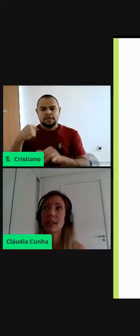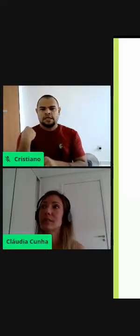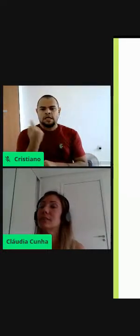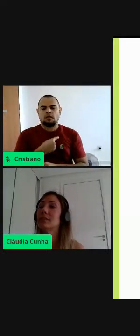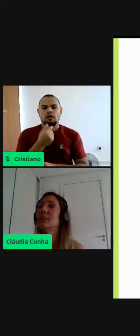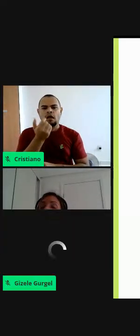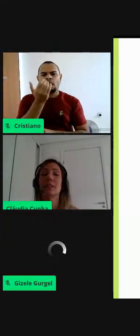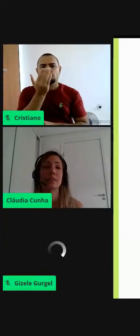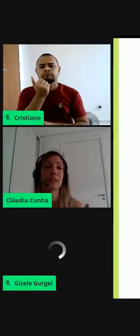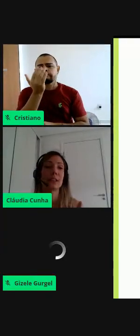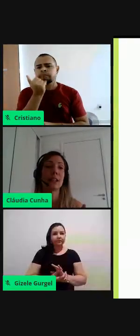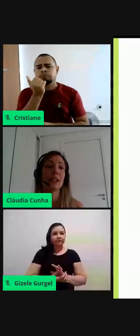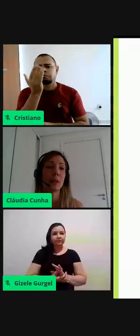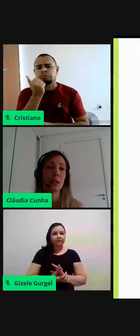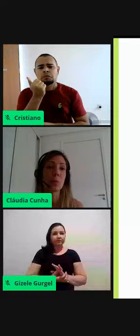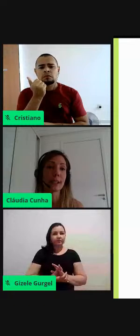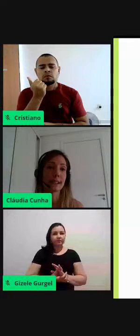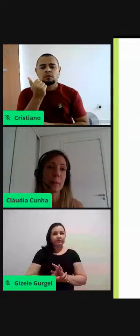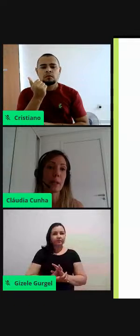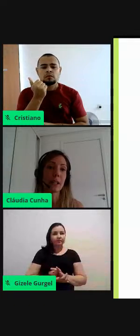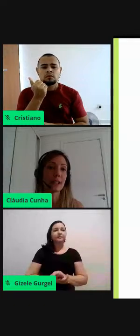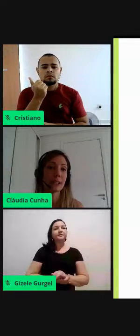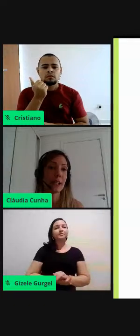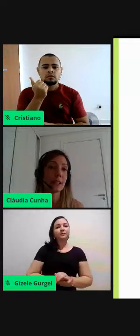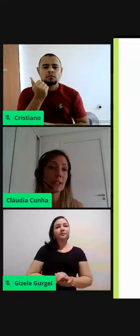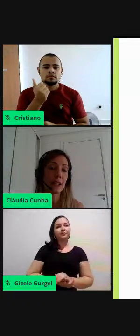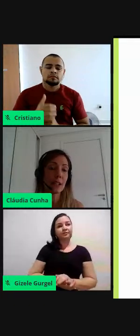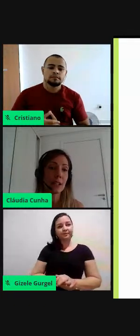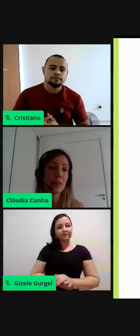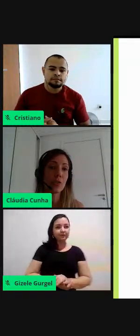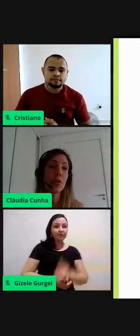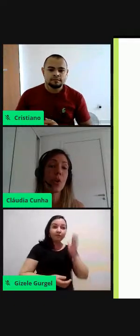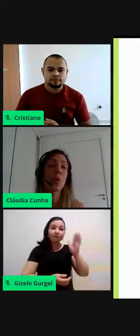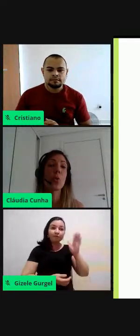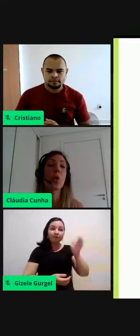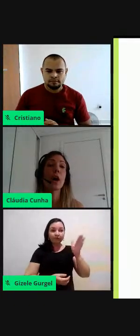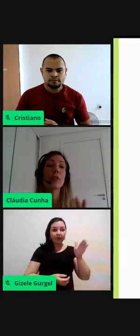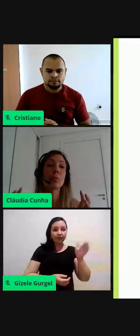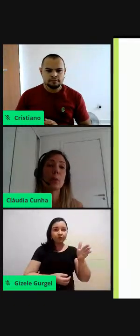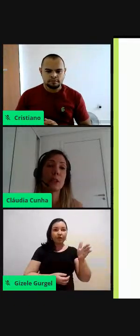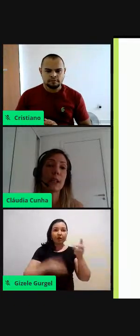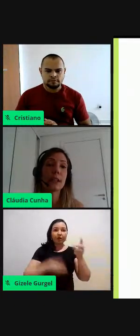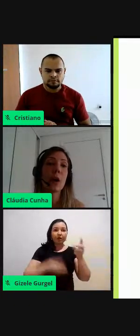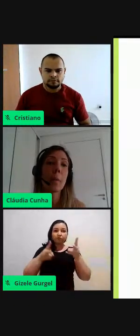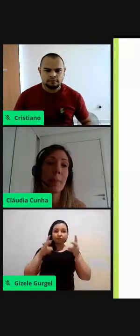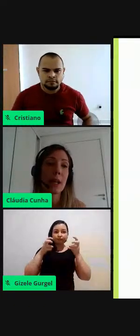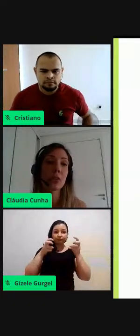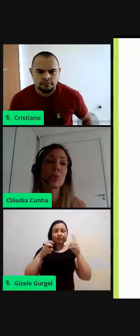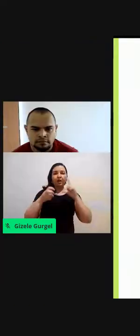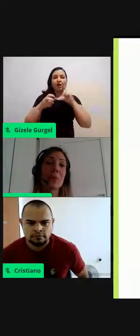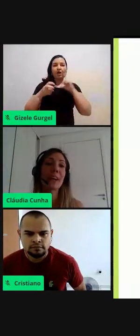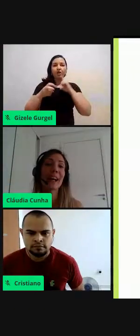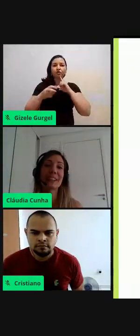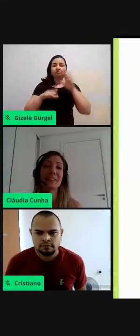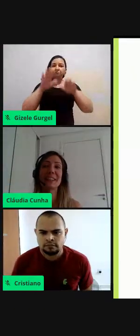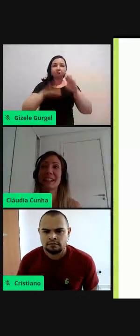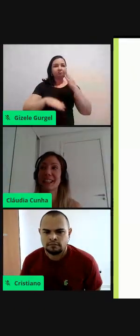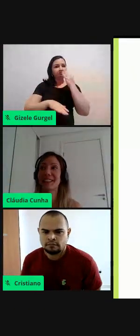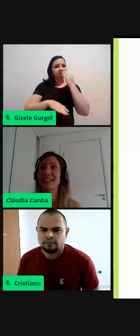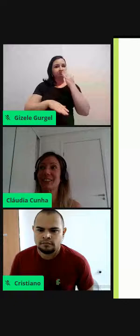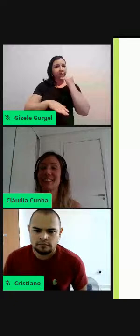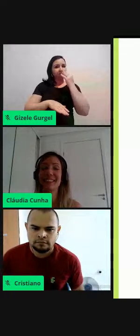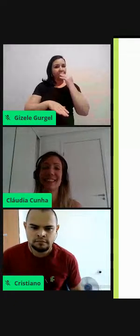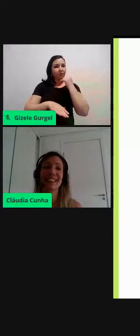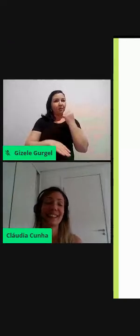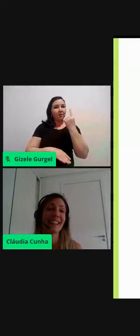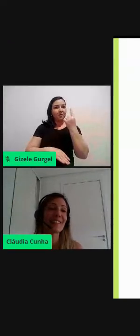média, né, em uma semana, em sete dias, o correspondente ao peso de um cartão de